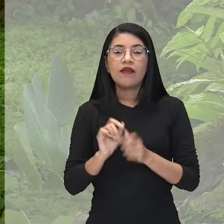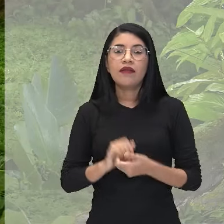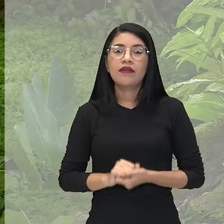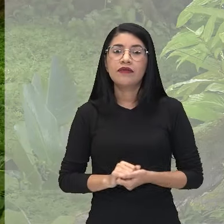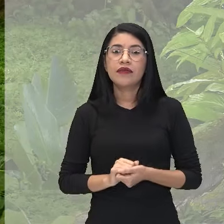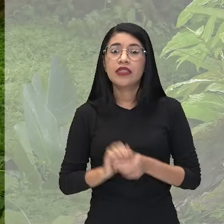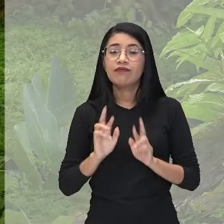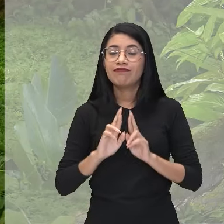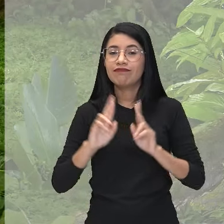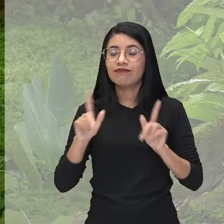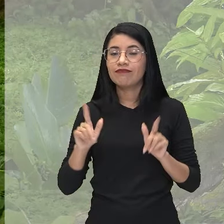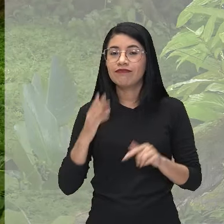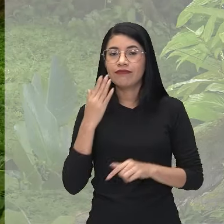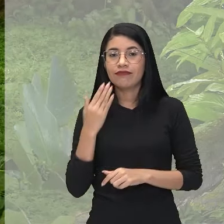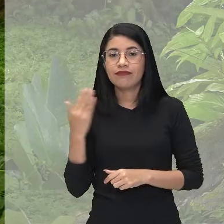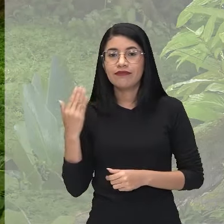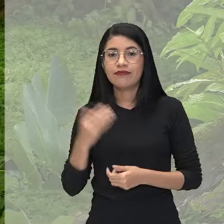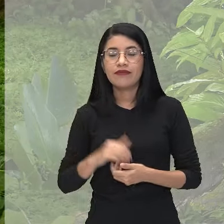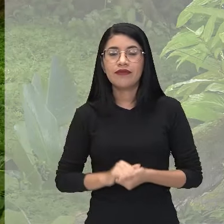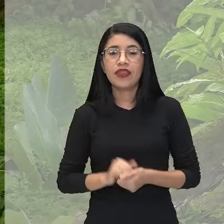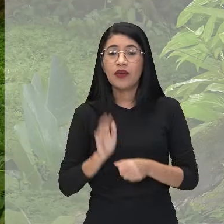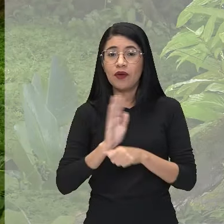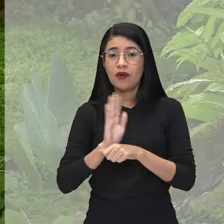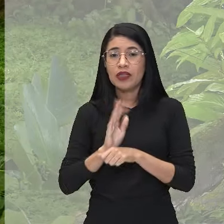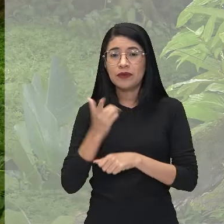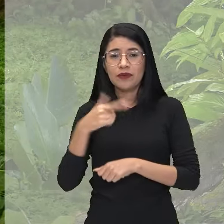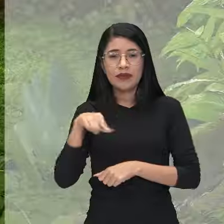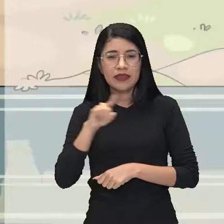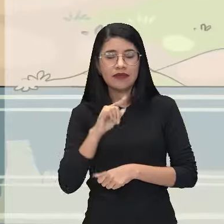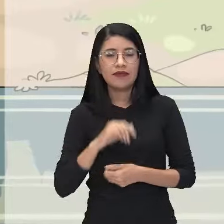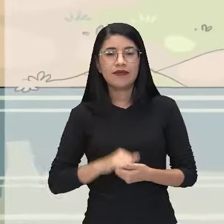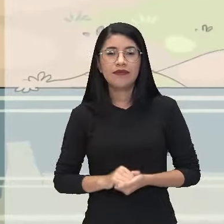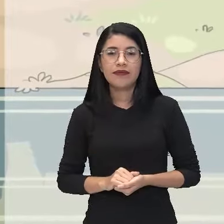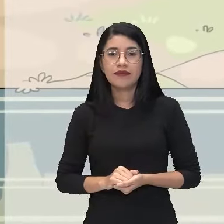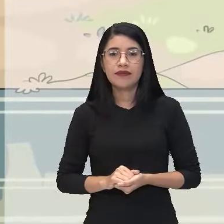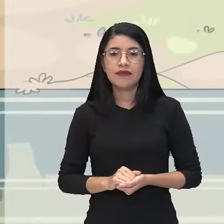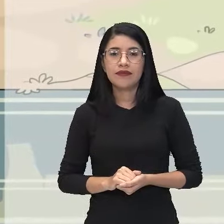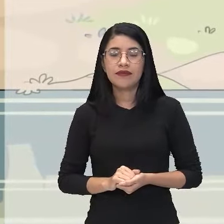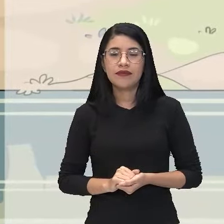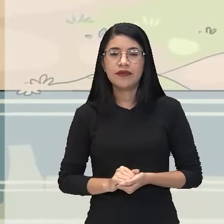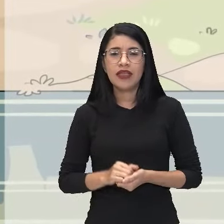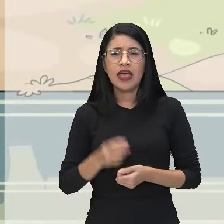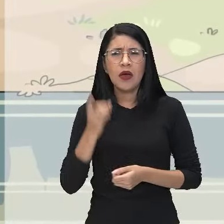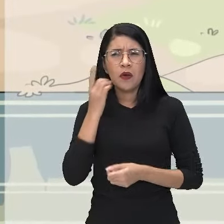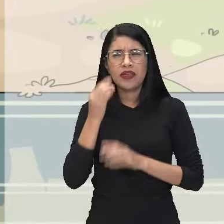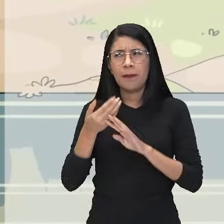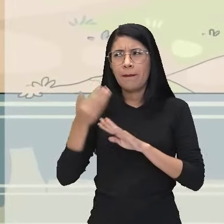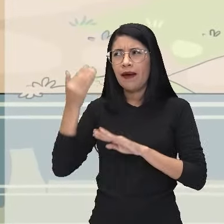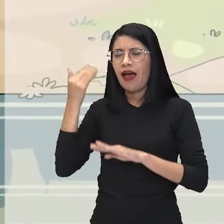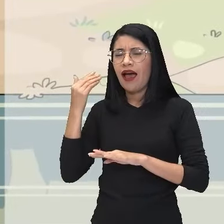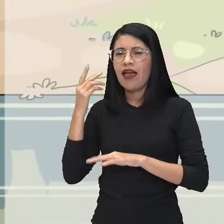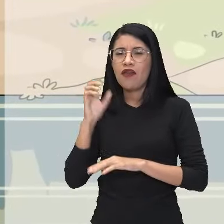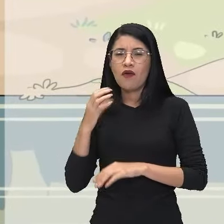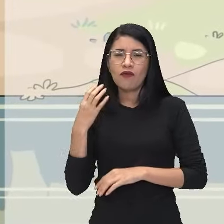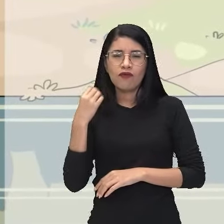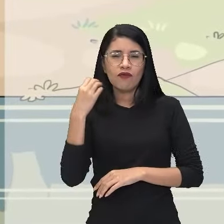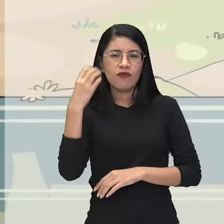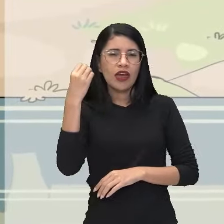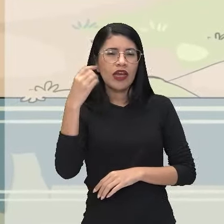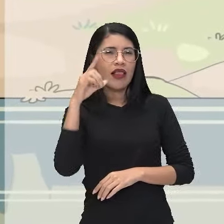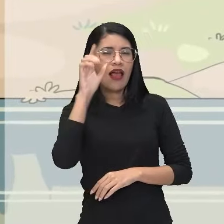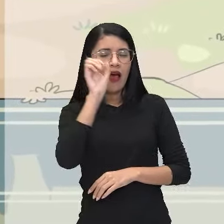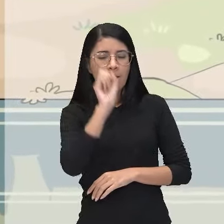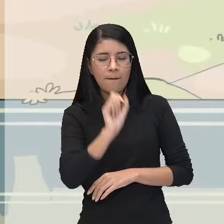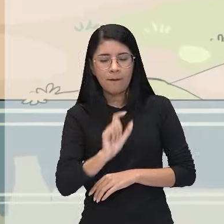diferente. Vamos lá, então, ver um vídeo aí pra vocês entenderem. Um certo dia, fui fazer uma viagem lá